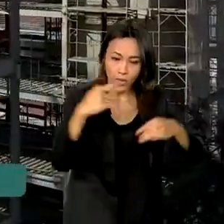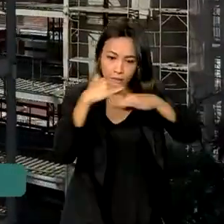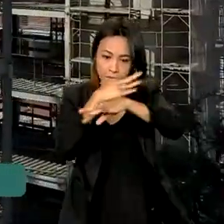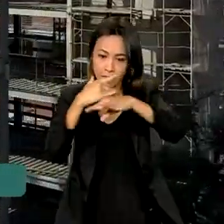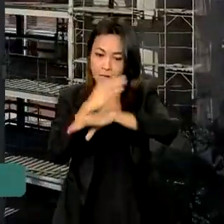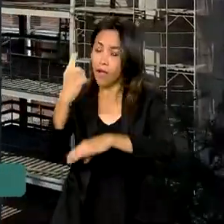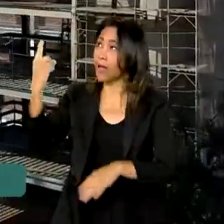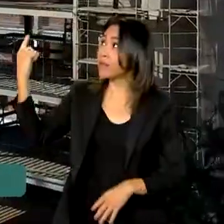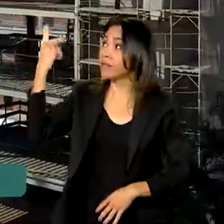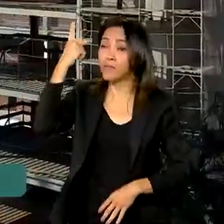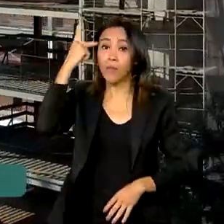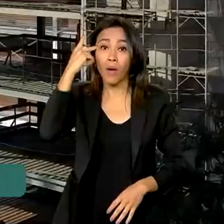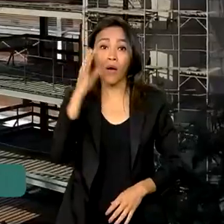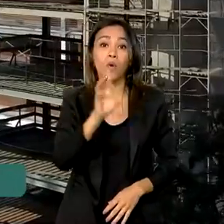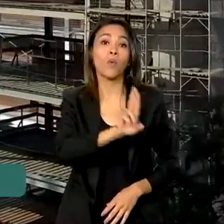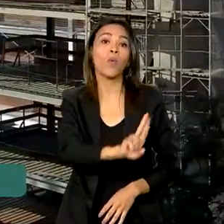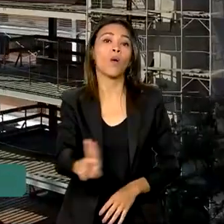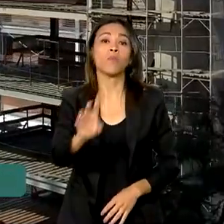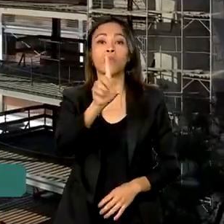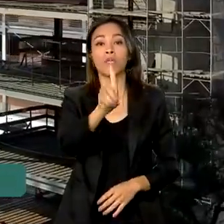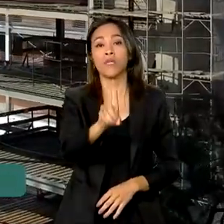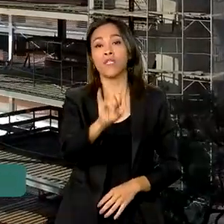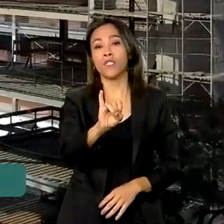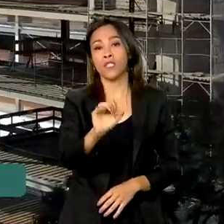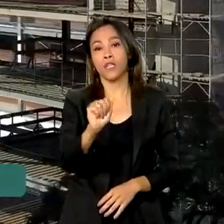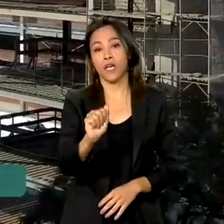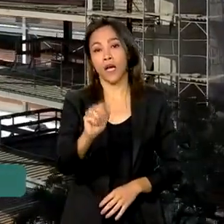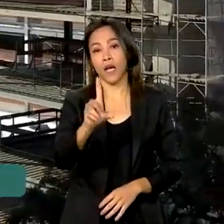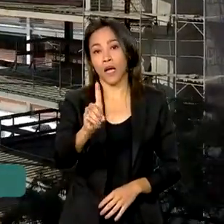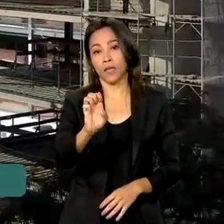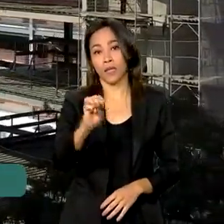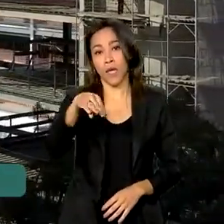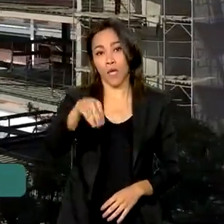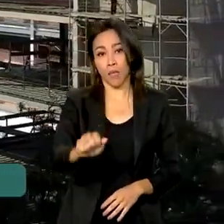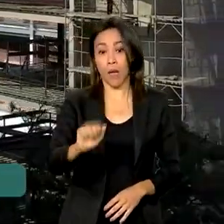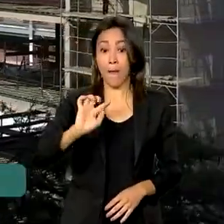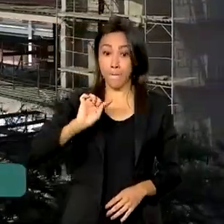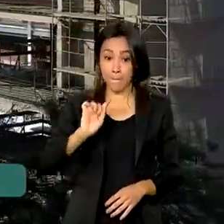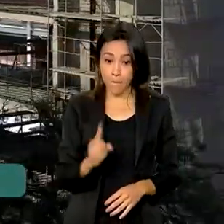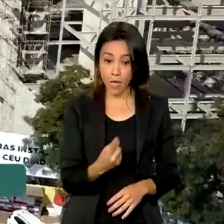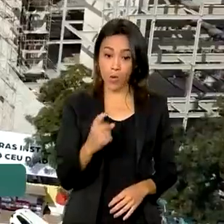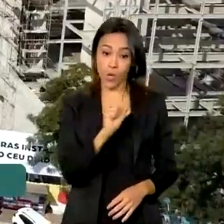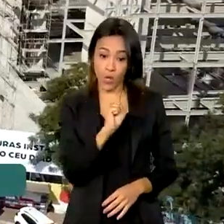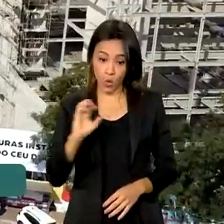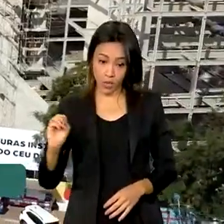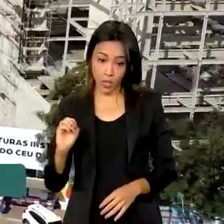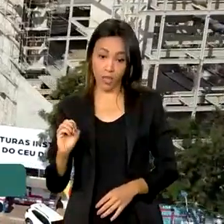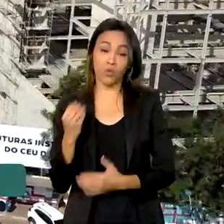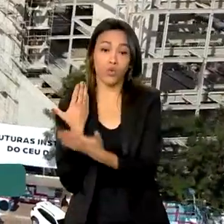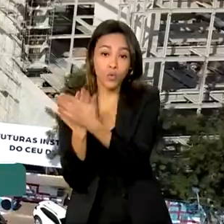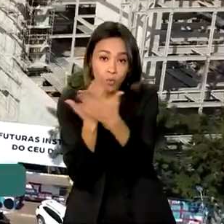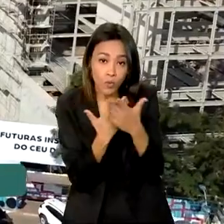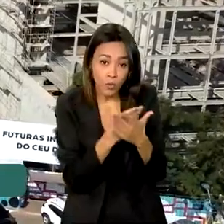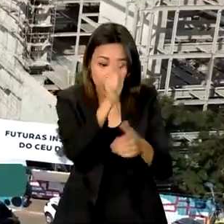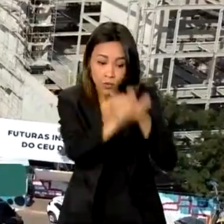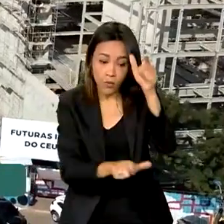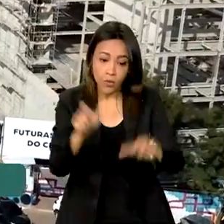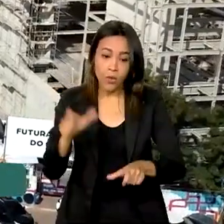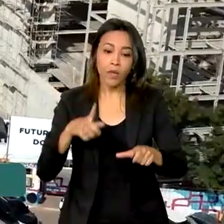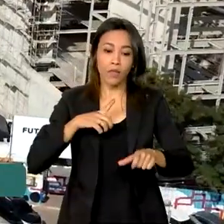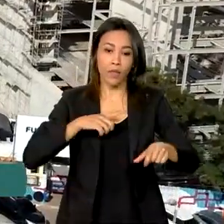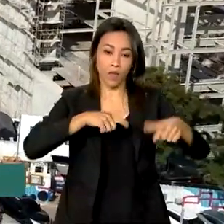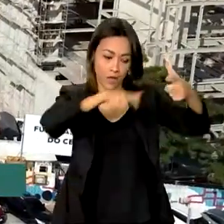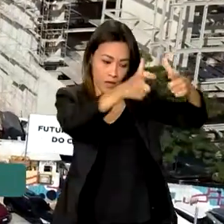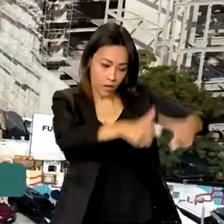ser inaugurado até o fim do ano. Com capacidade para 1.800 estudantes, o local vai contar com quadra